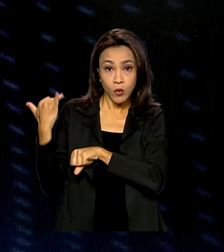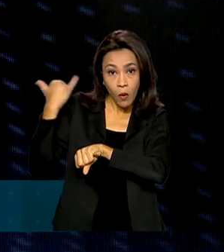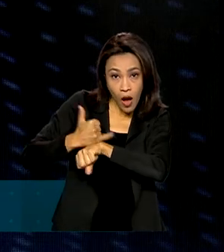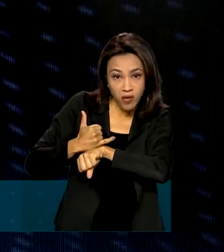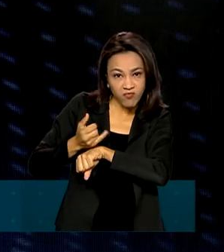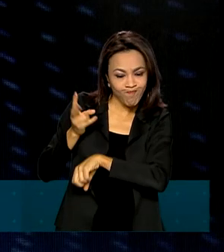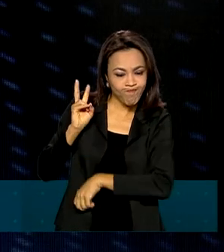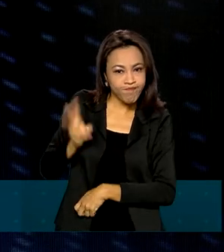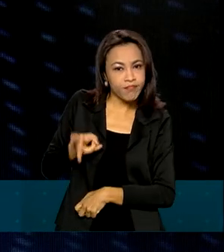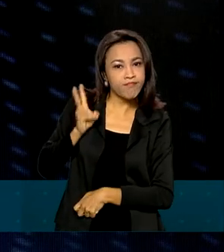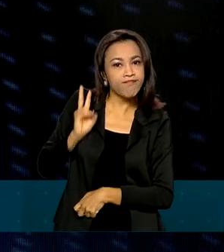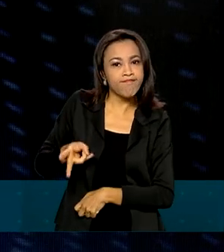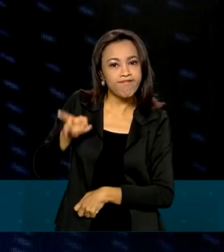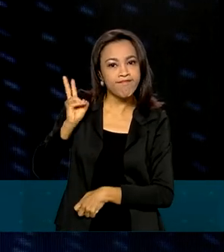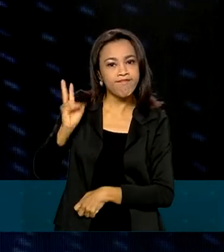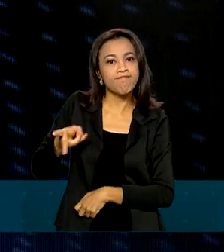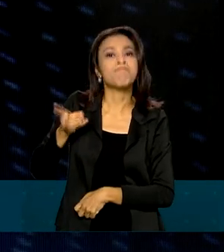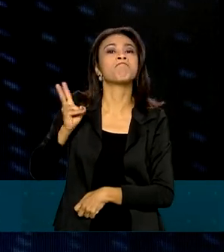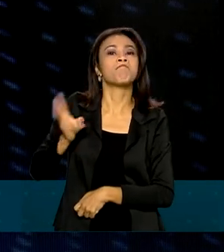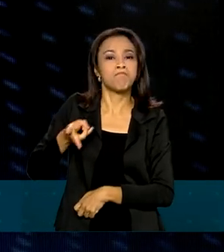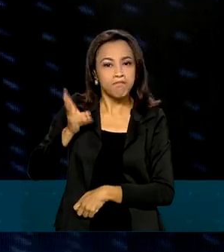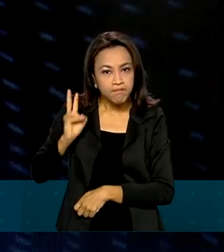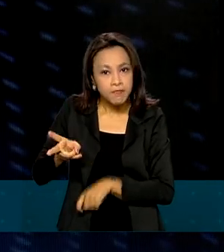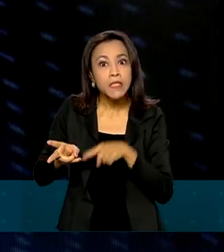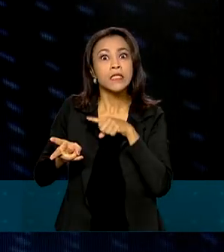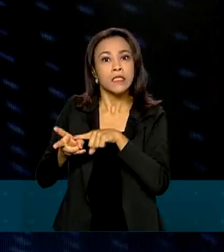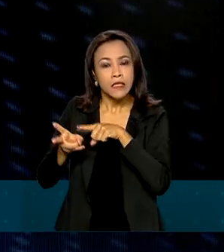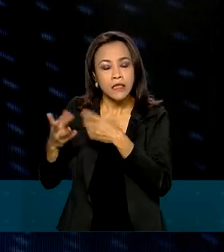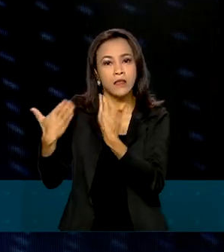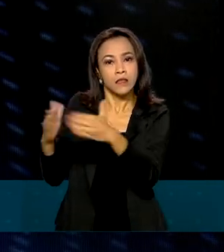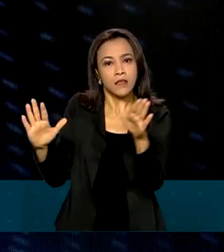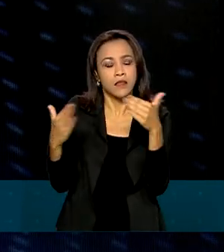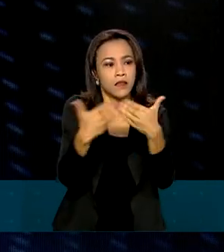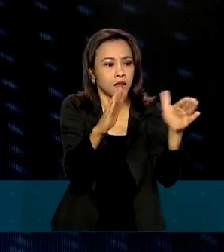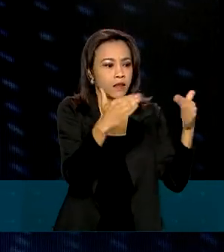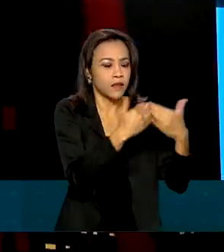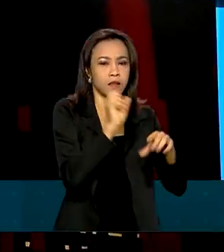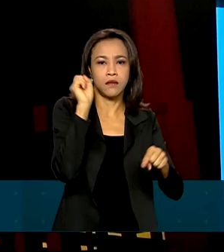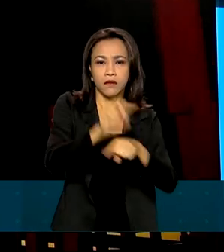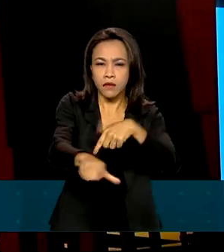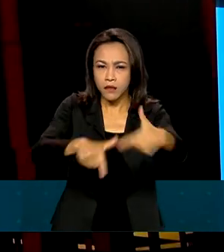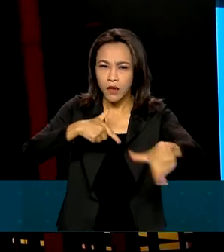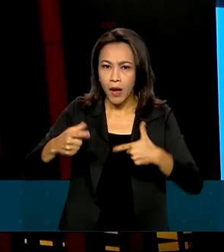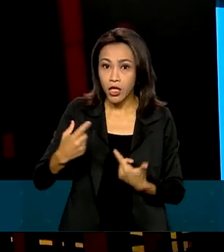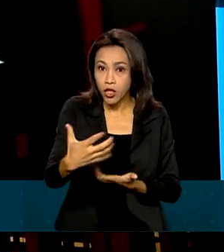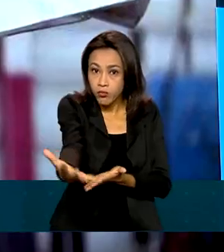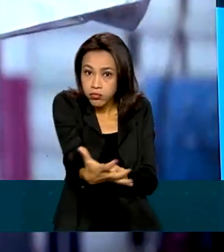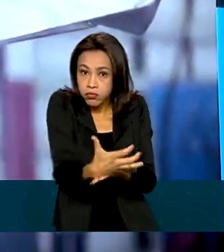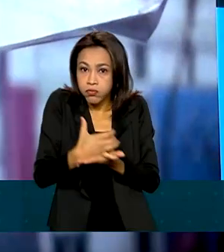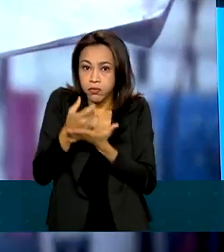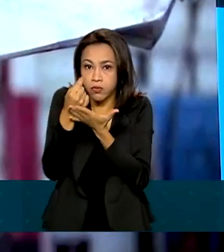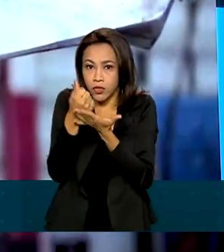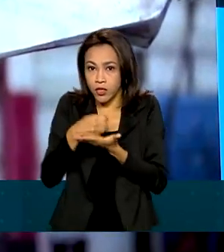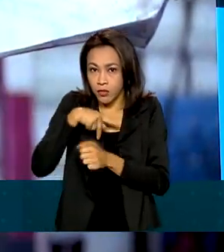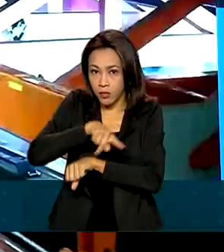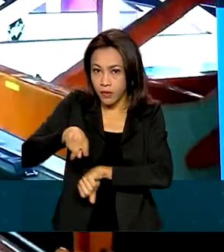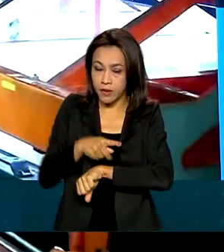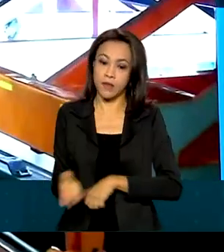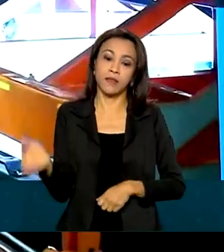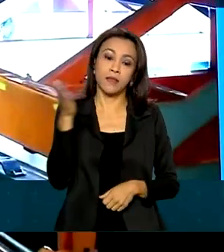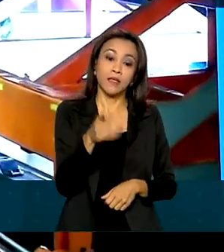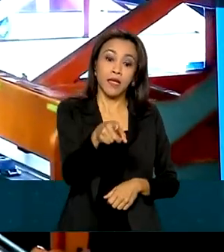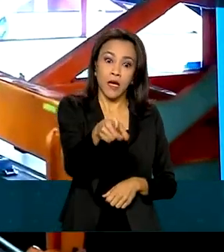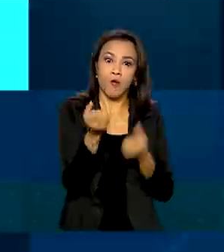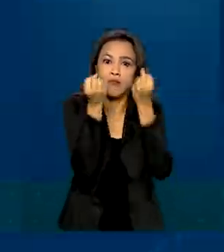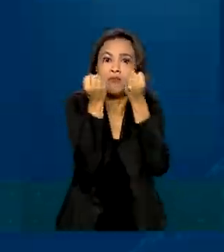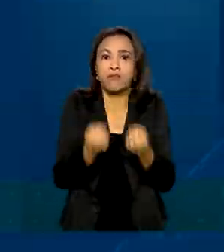permaneceu como uma fonte geradora de emprego e receita para o nosso país. Números que reforçam o peso do setor para a